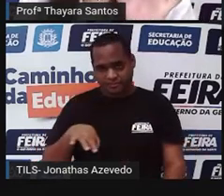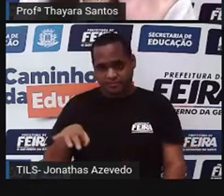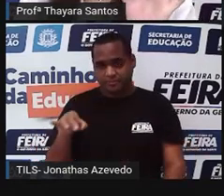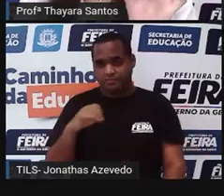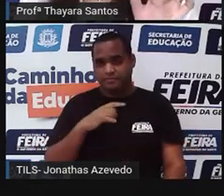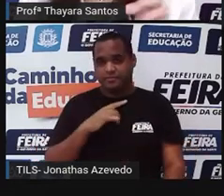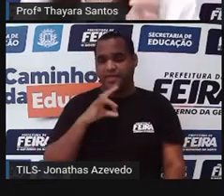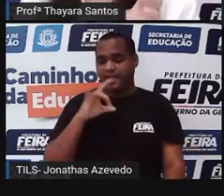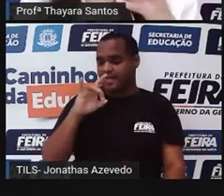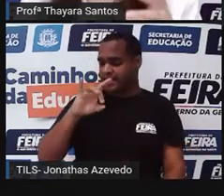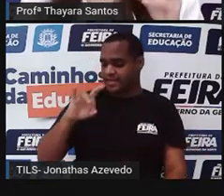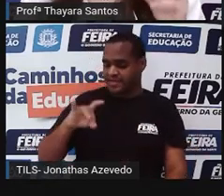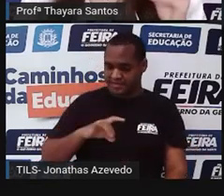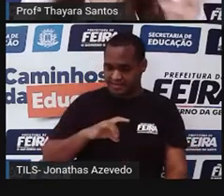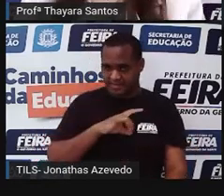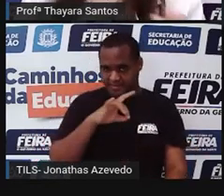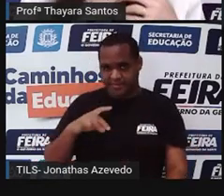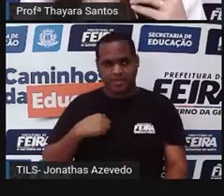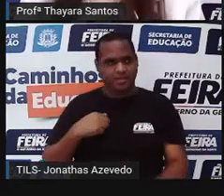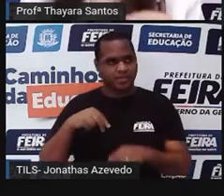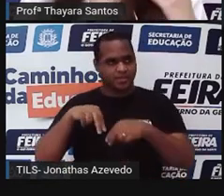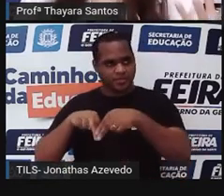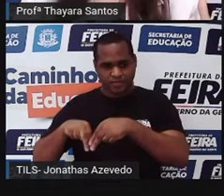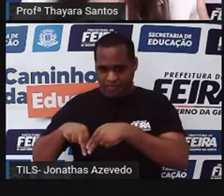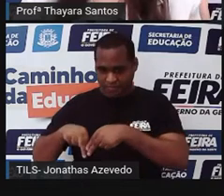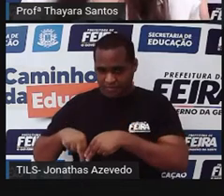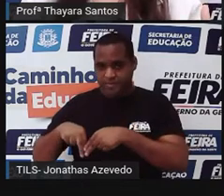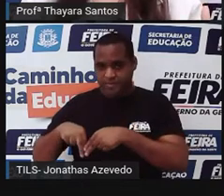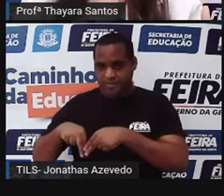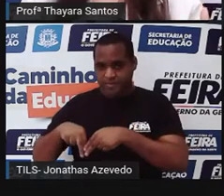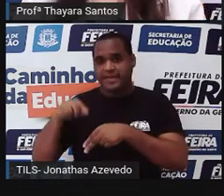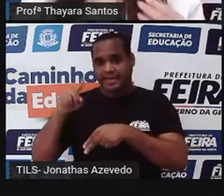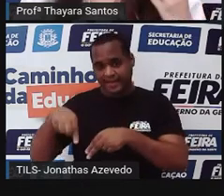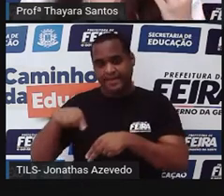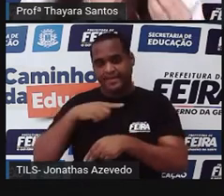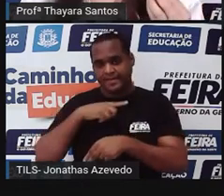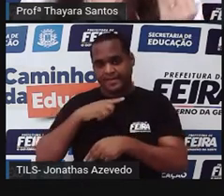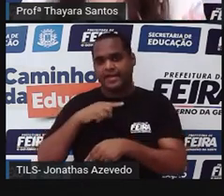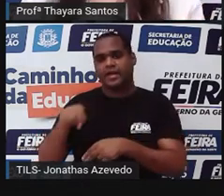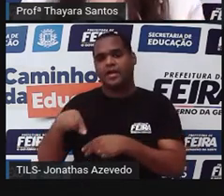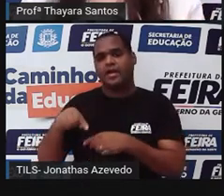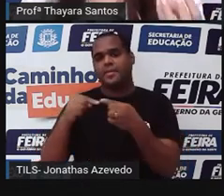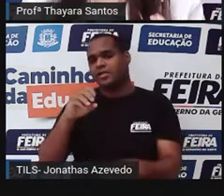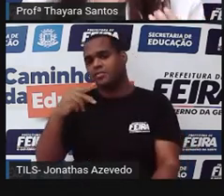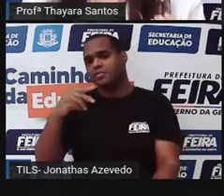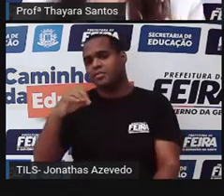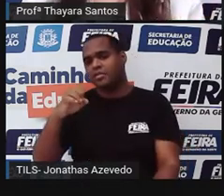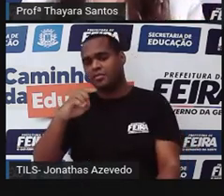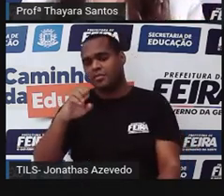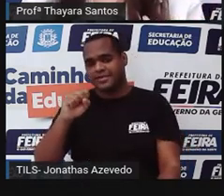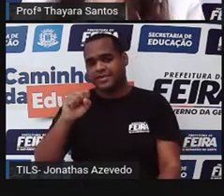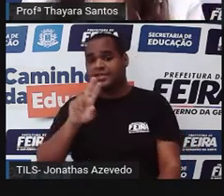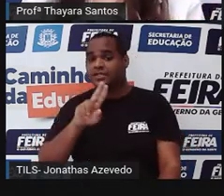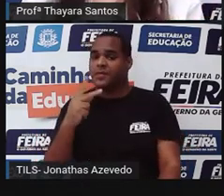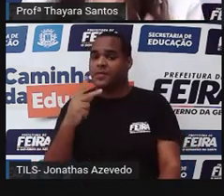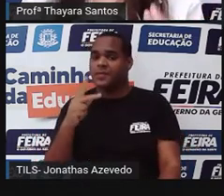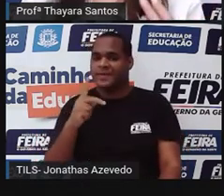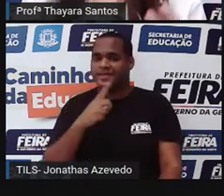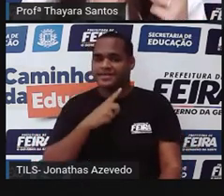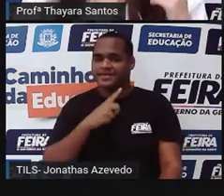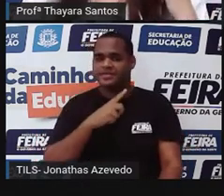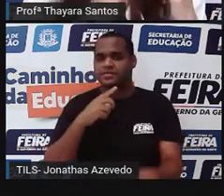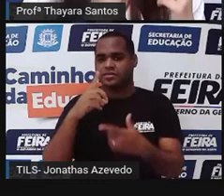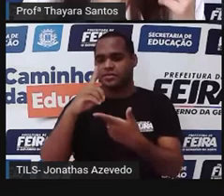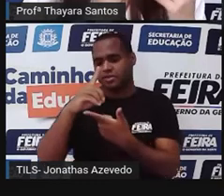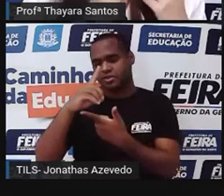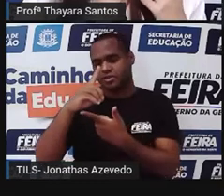pedacinho dessa, a gente tem dois pares de patas aí, no caso dos diplópodes. Justamente por isso ele tem esse nome, diplo. Diplo